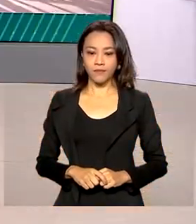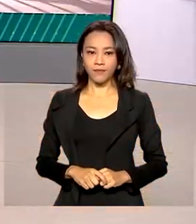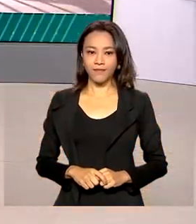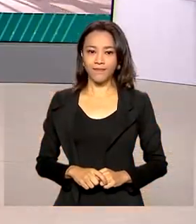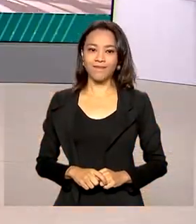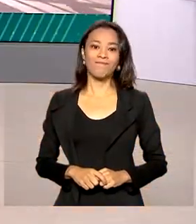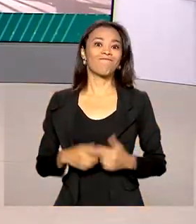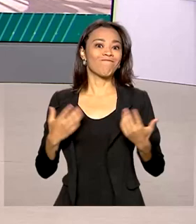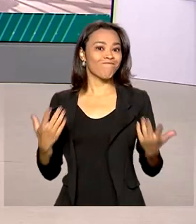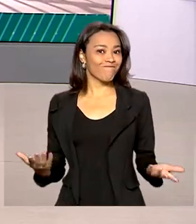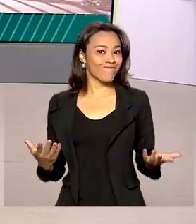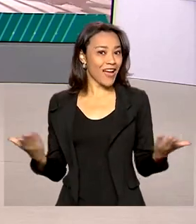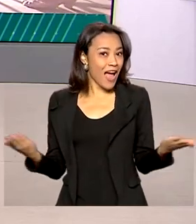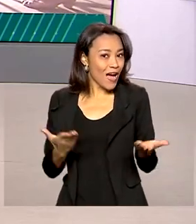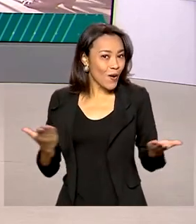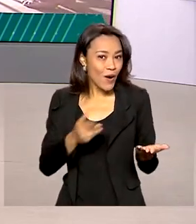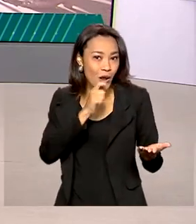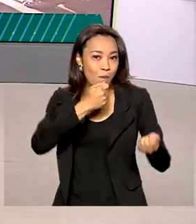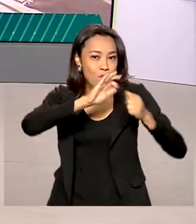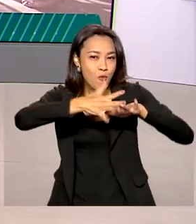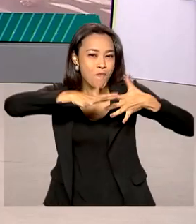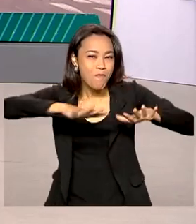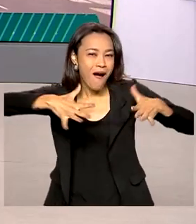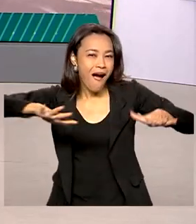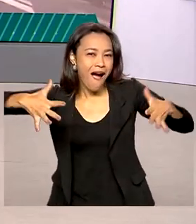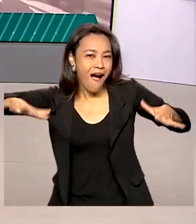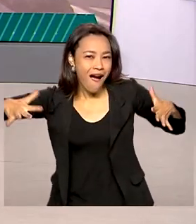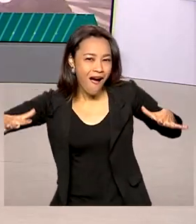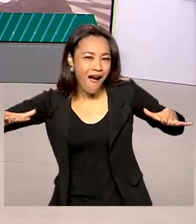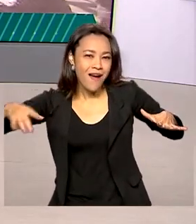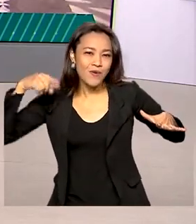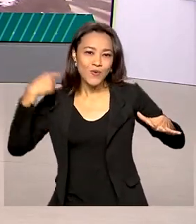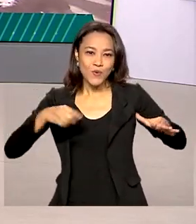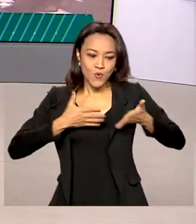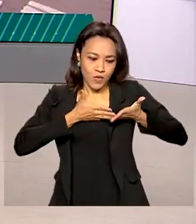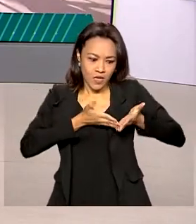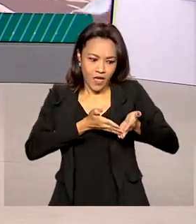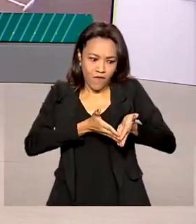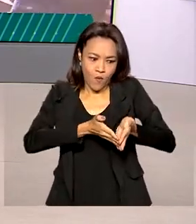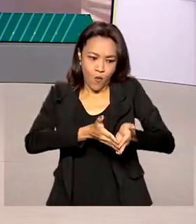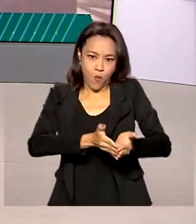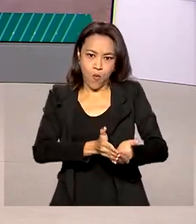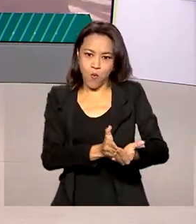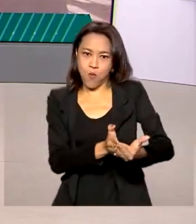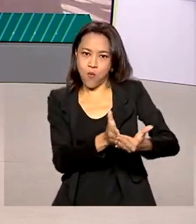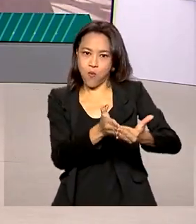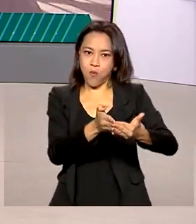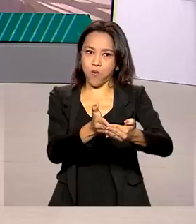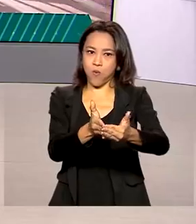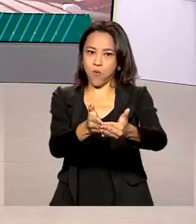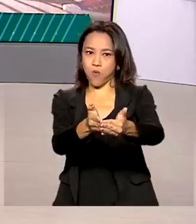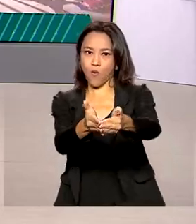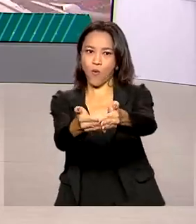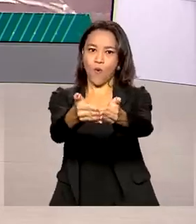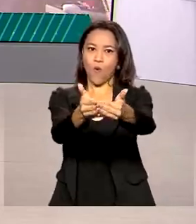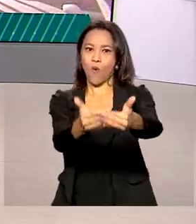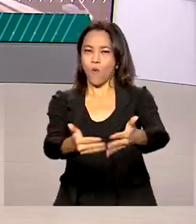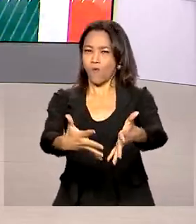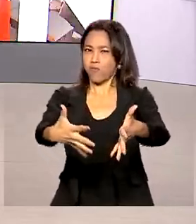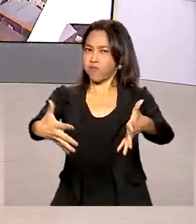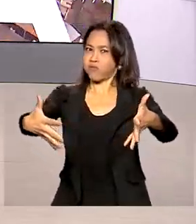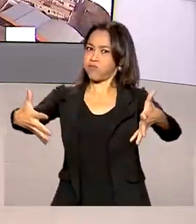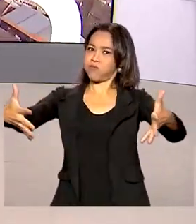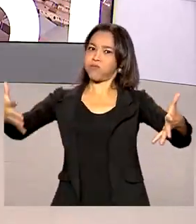Da terra para o mar, a bordo do maior navio da esquadra brasileira, o aeródromo multipropósito atlântico.